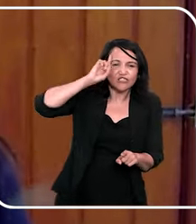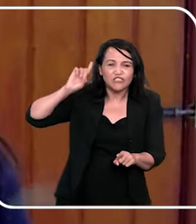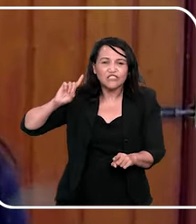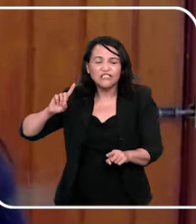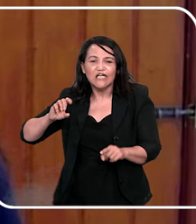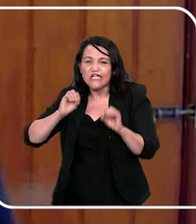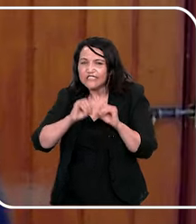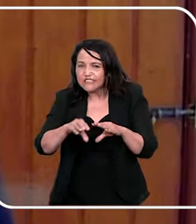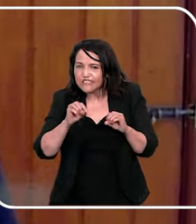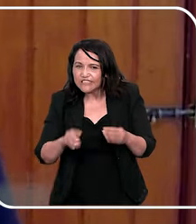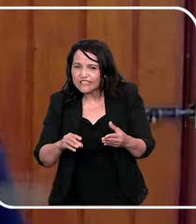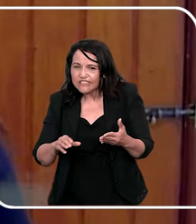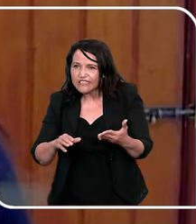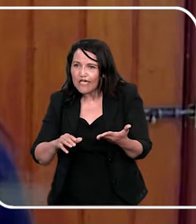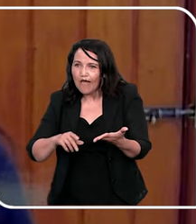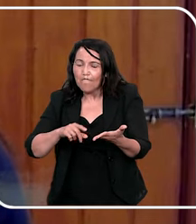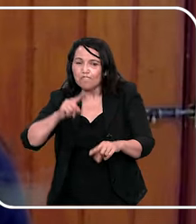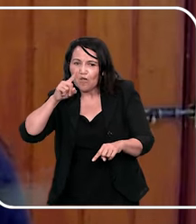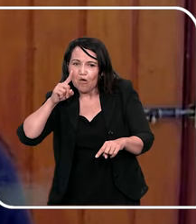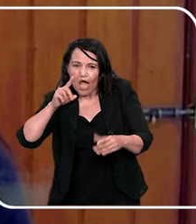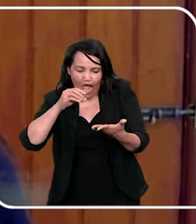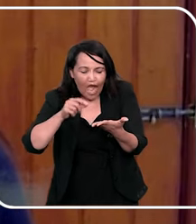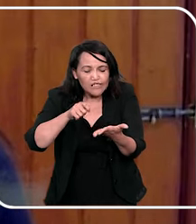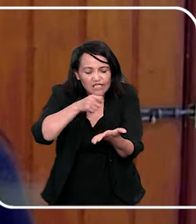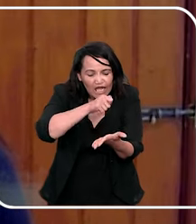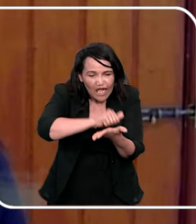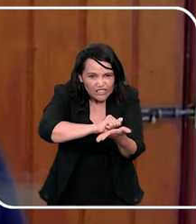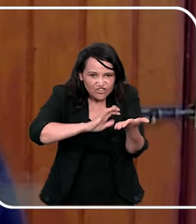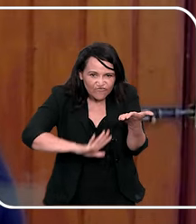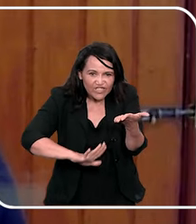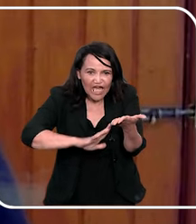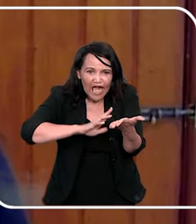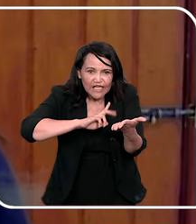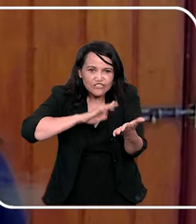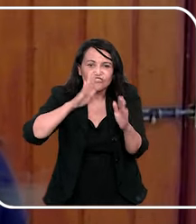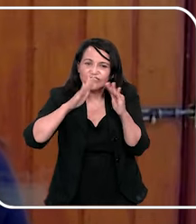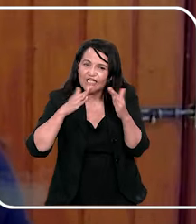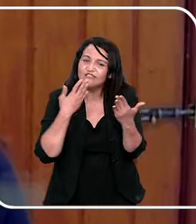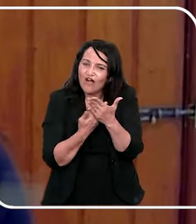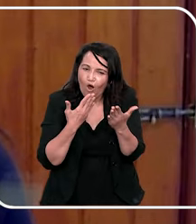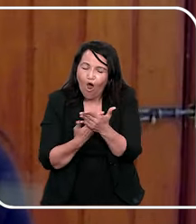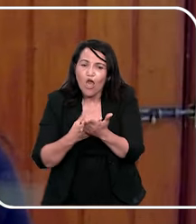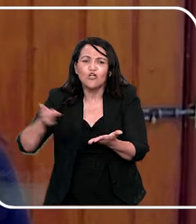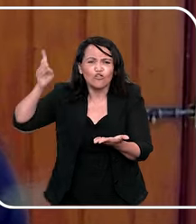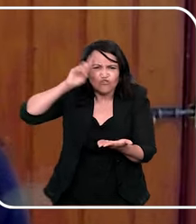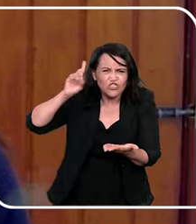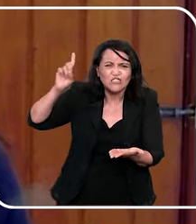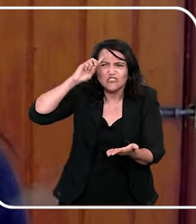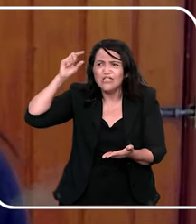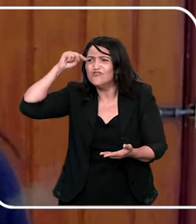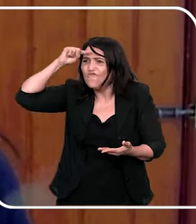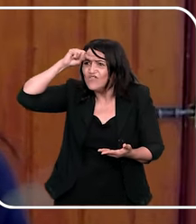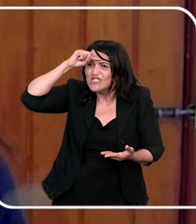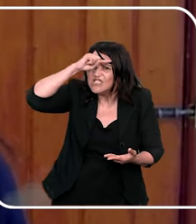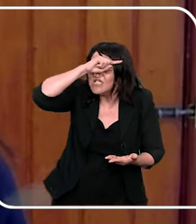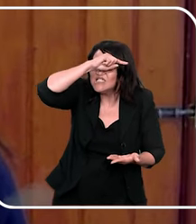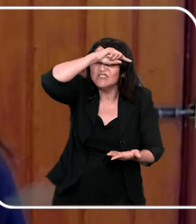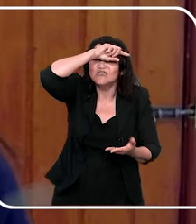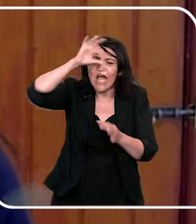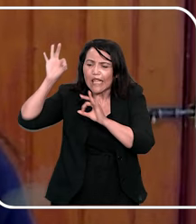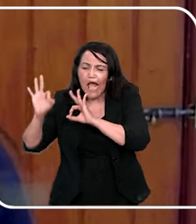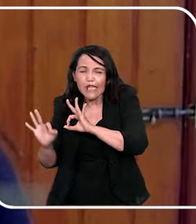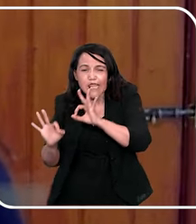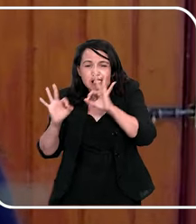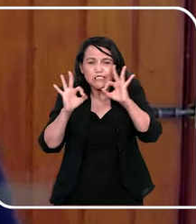te ensinam o dever de casa ali correndo. e no dia a dia, sem culpar as mães ou os pais, no dia a dia, é muito difícil pra